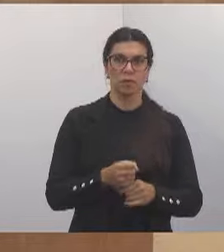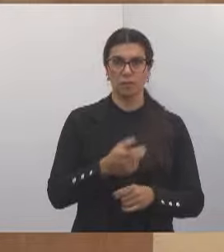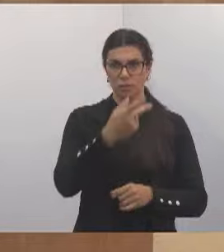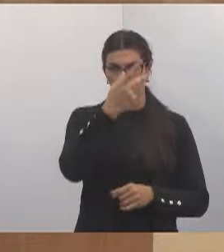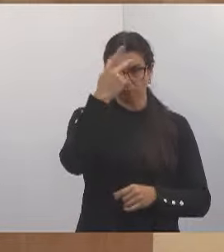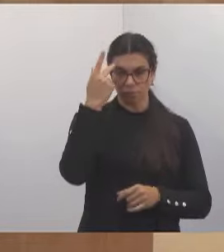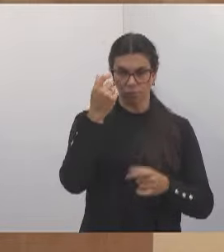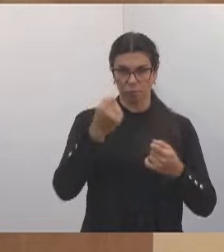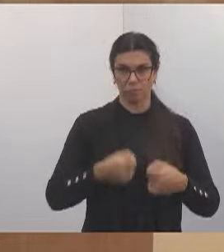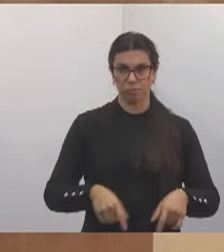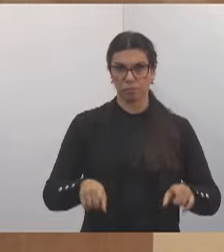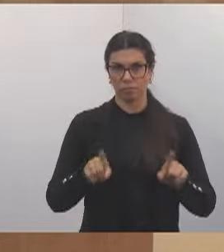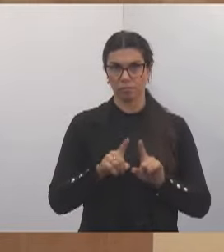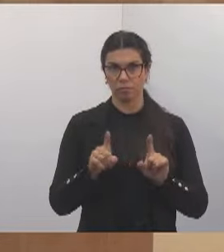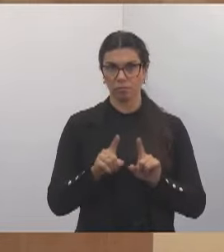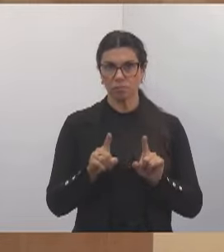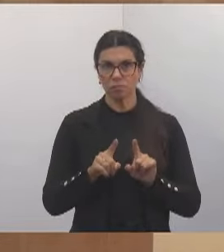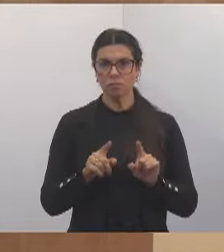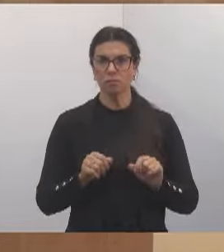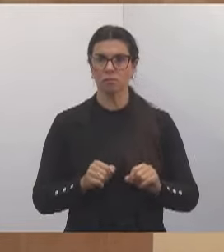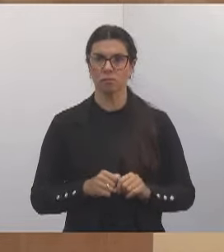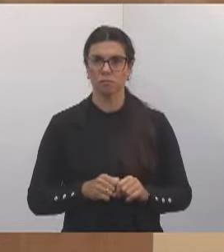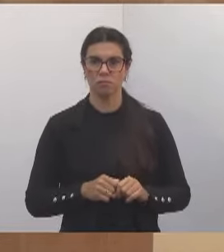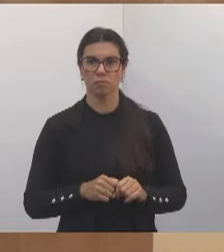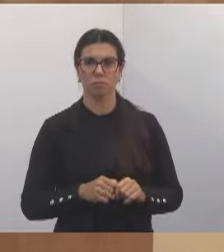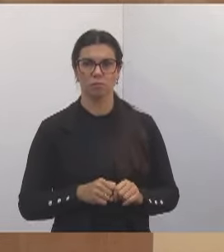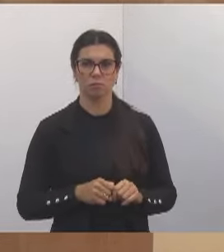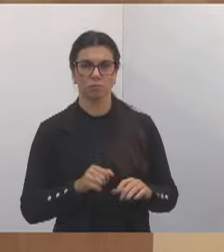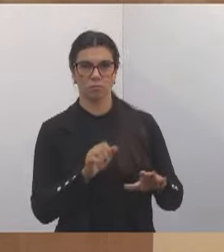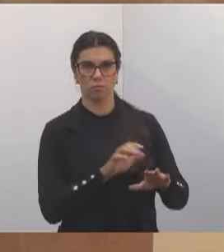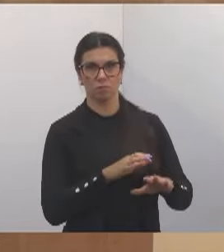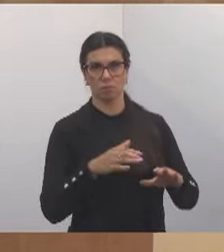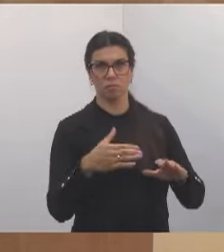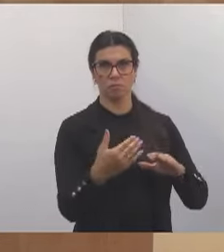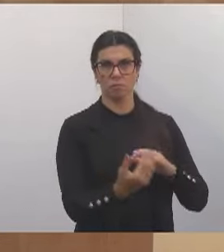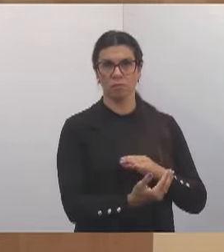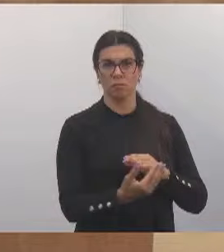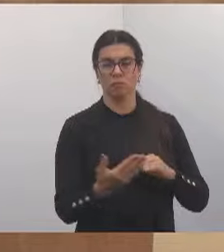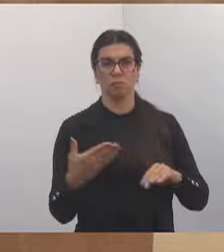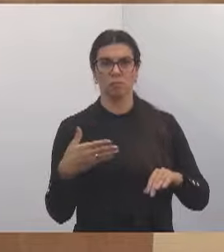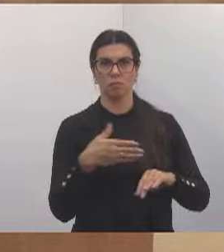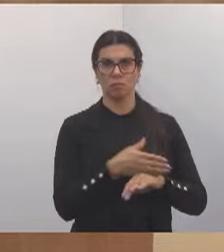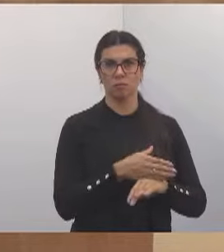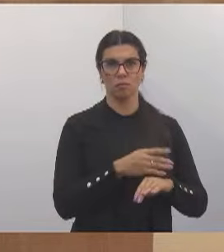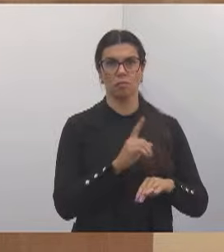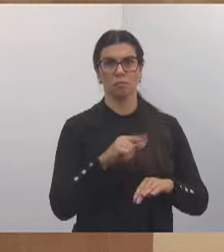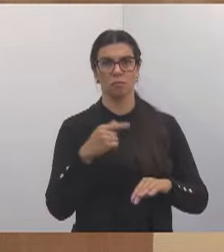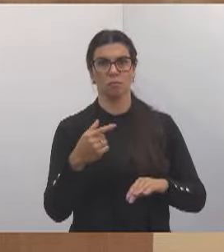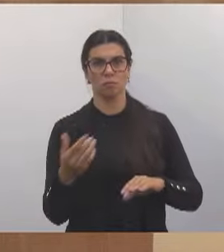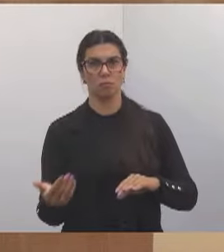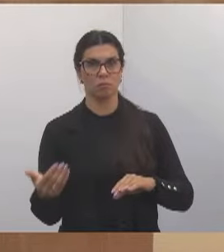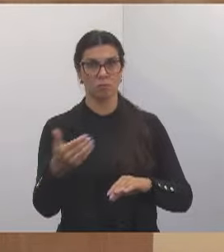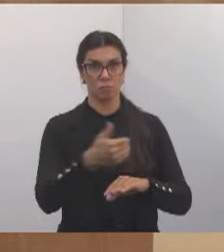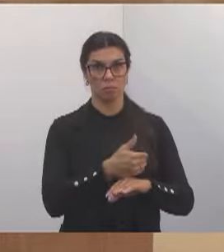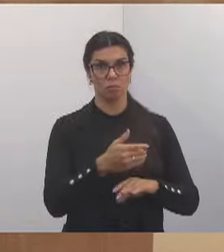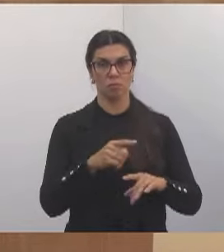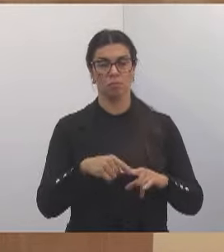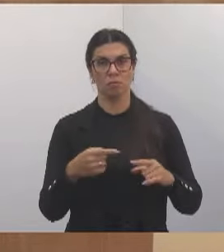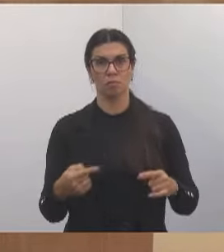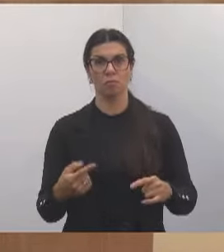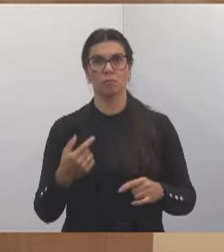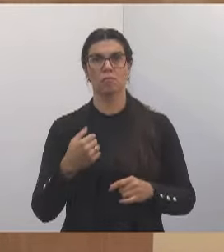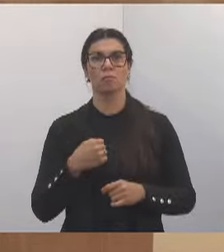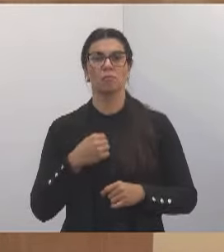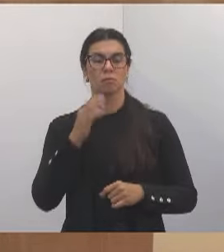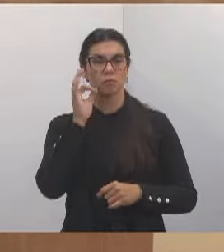precisar ir até lá a Gates, a rotatória da Gates, para fazer o seu retorno. Então é uma obra que já está